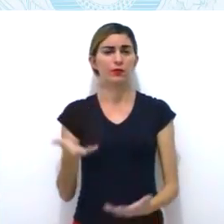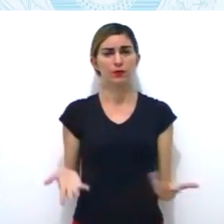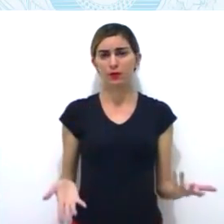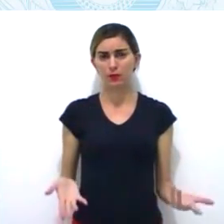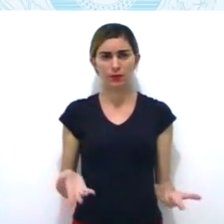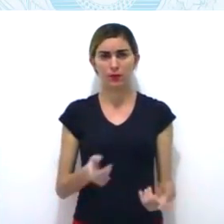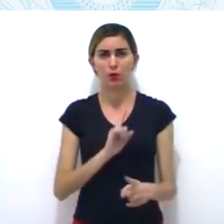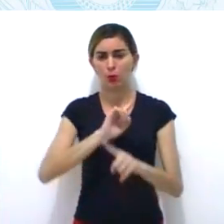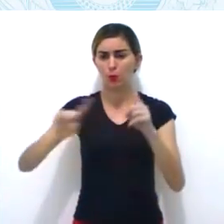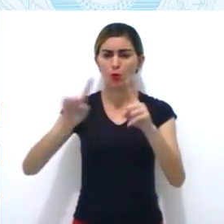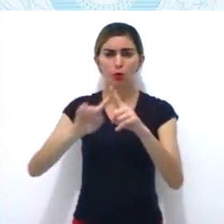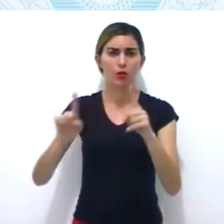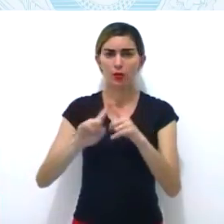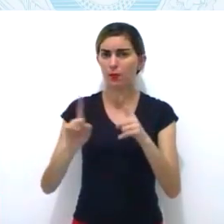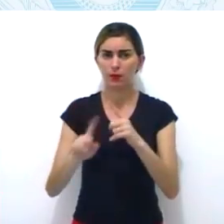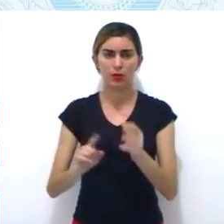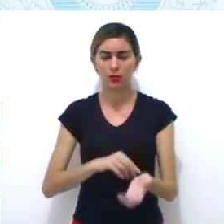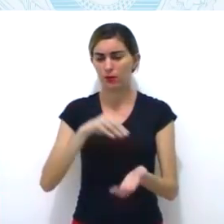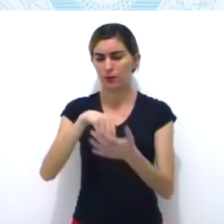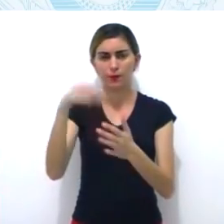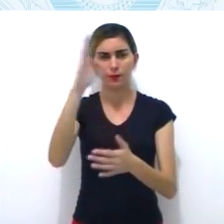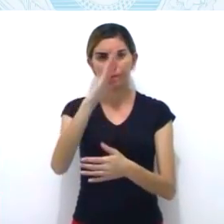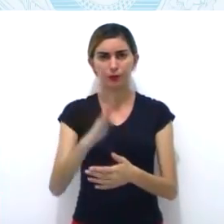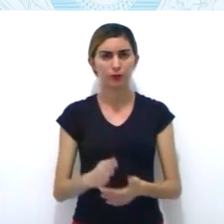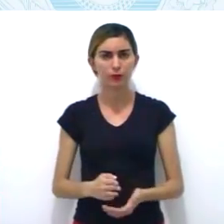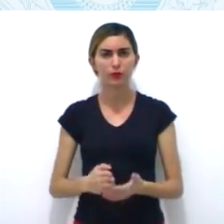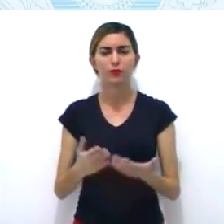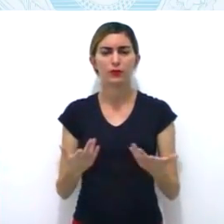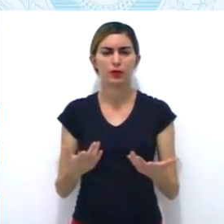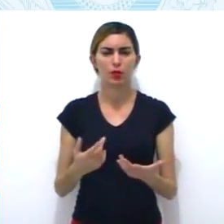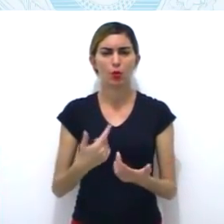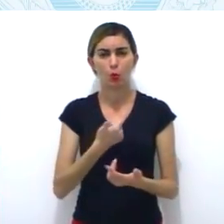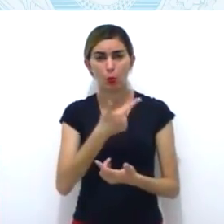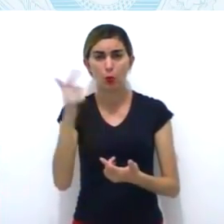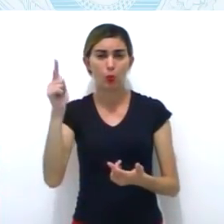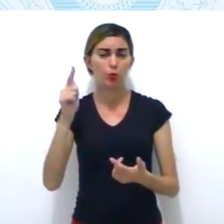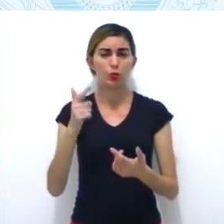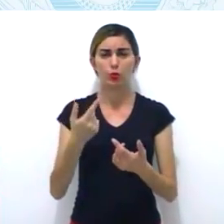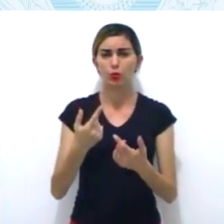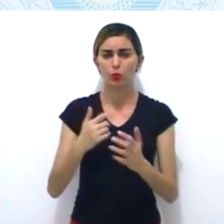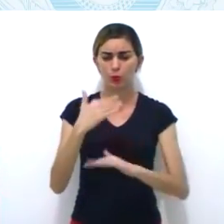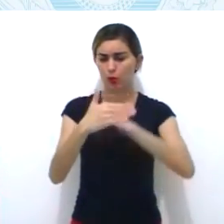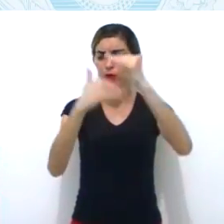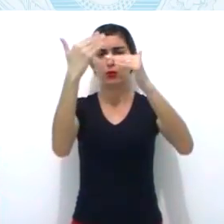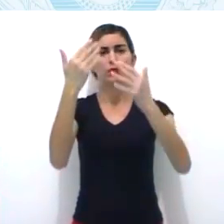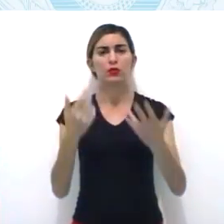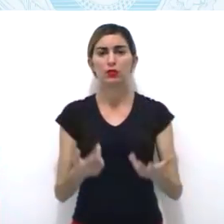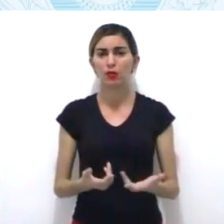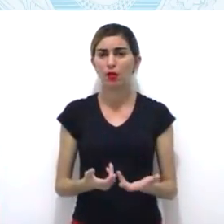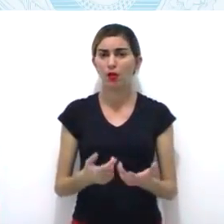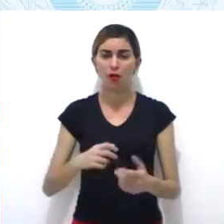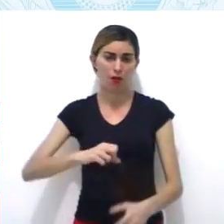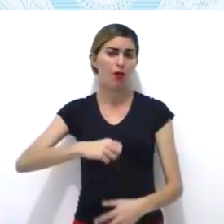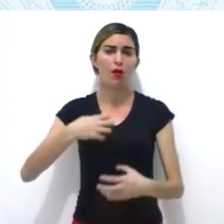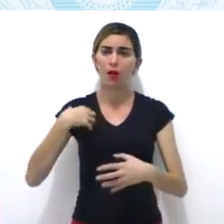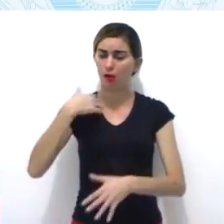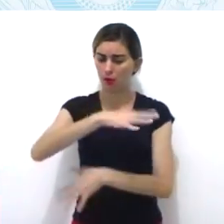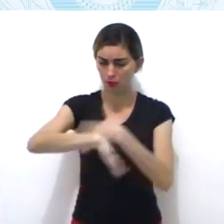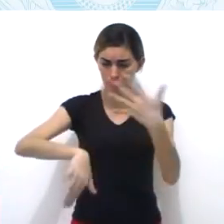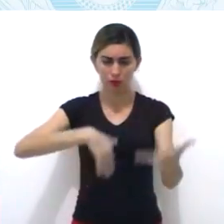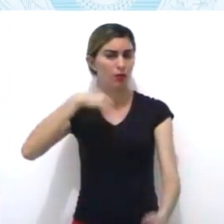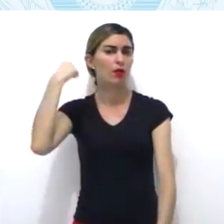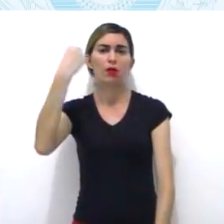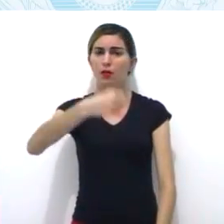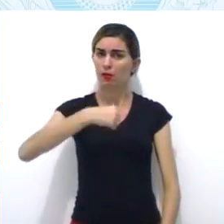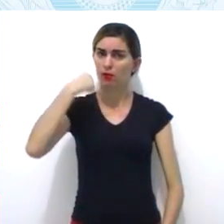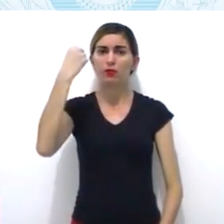revolta. mas o Na elite. Na elite que era prejudicada. Então, questão